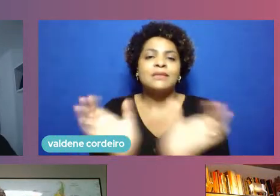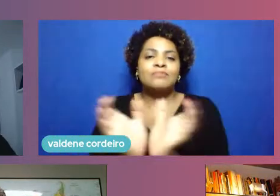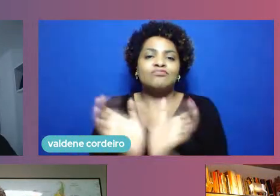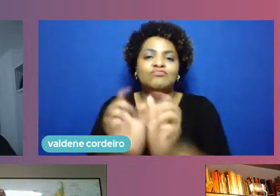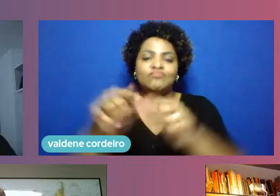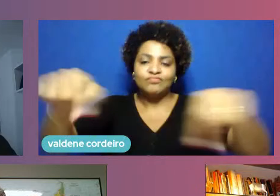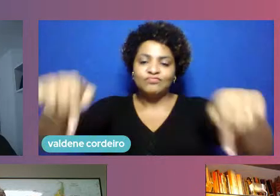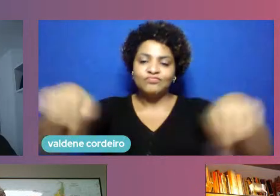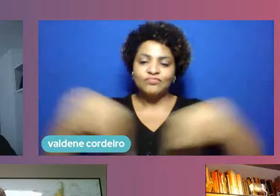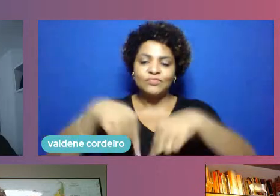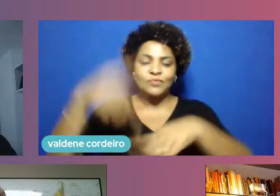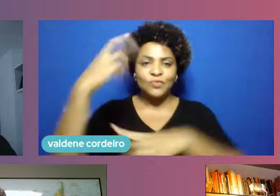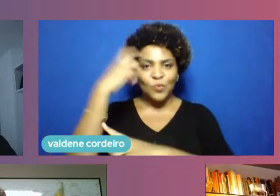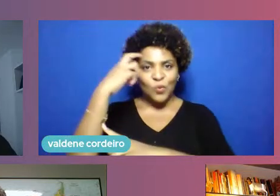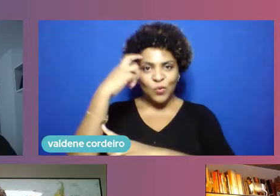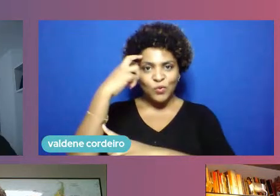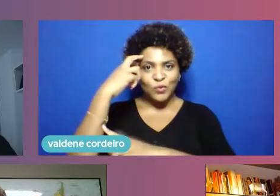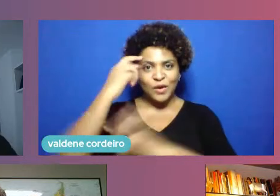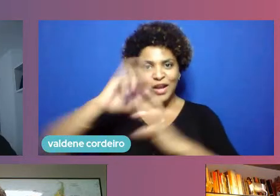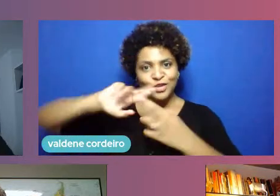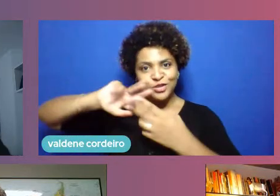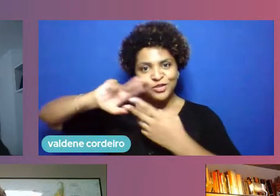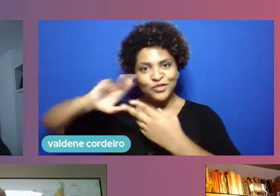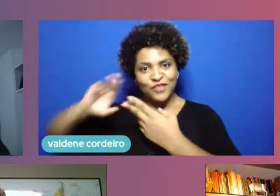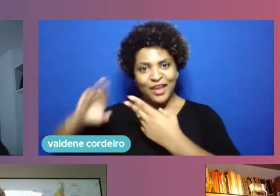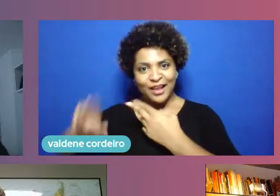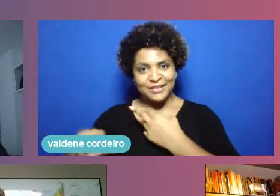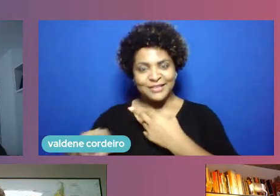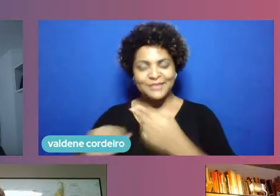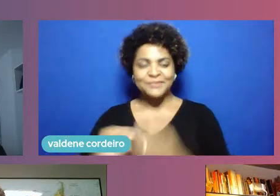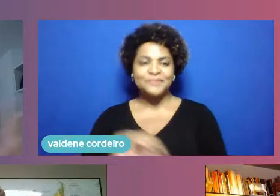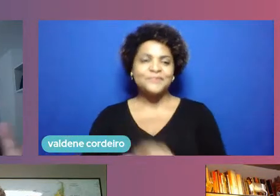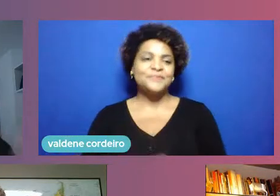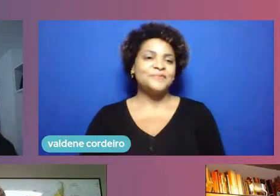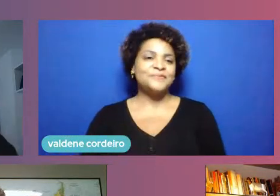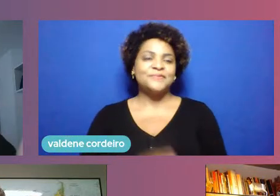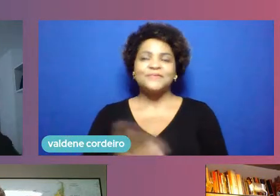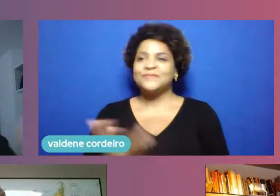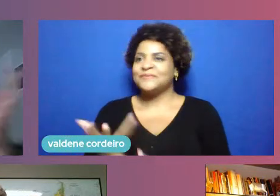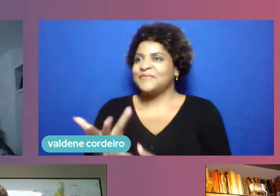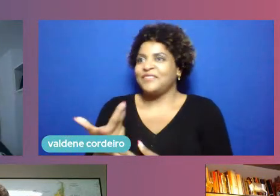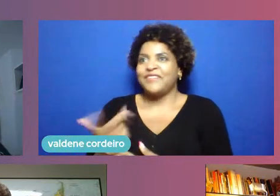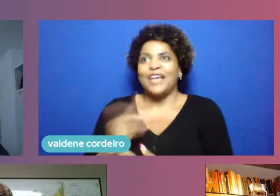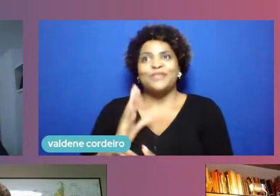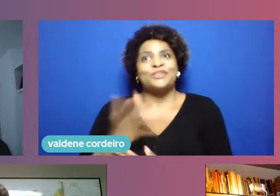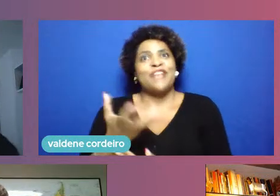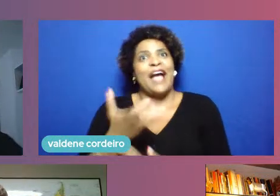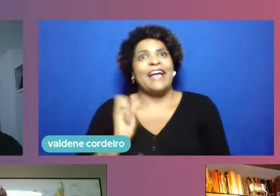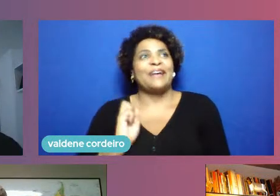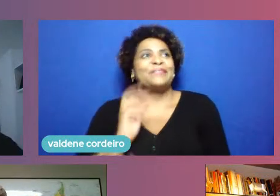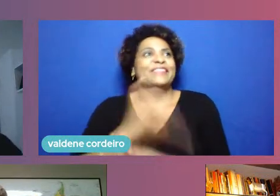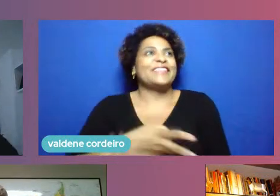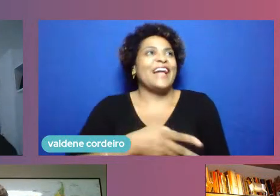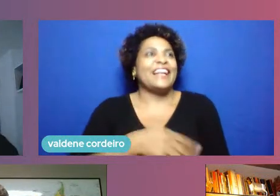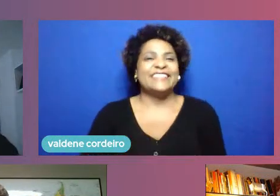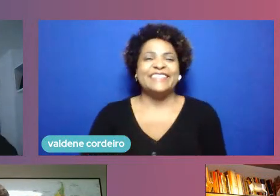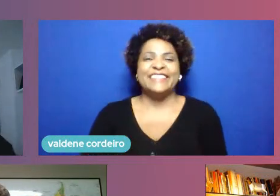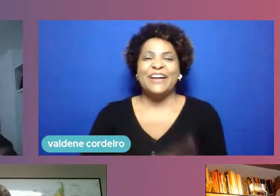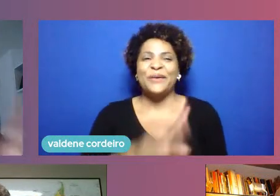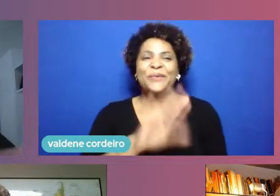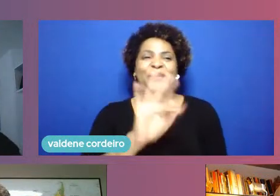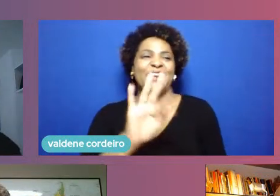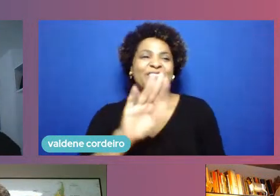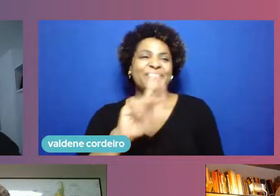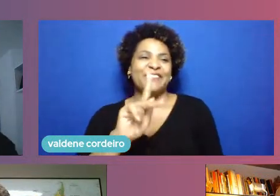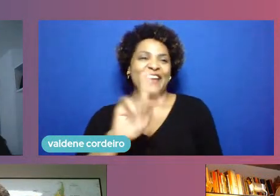culturas que se comunicam e dialogam perfeito nossa já queria eu estar no FPE para participar de tudo isso quem